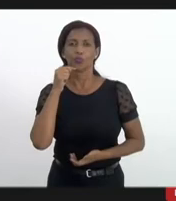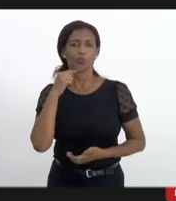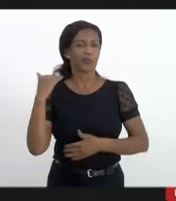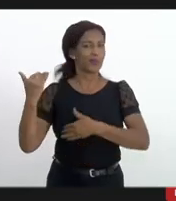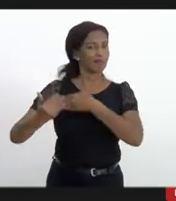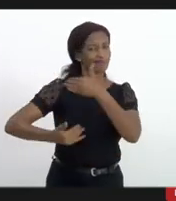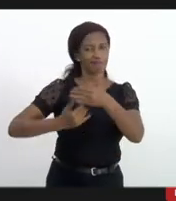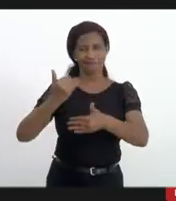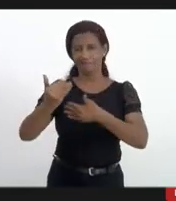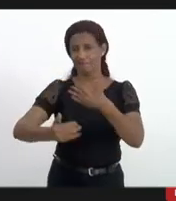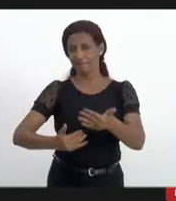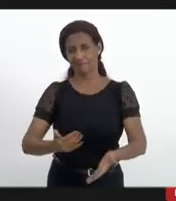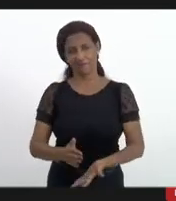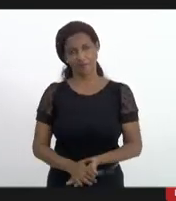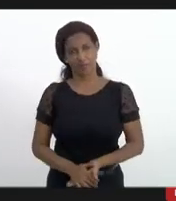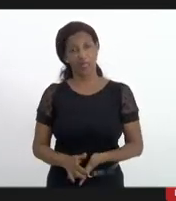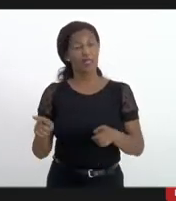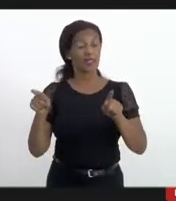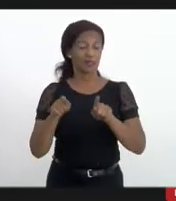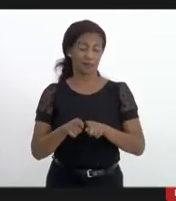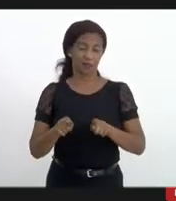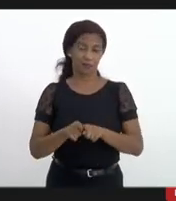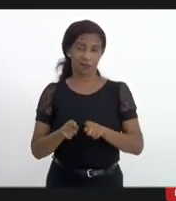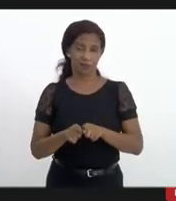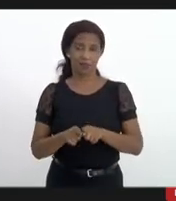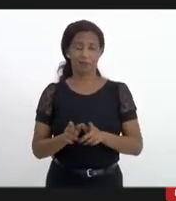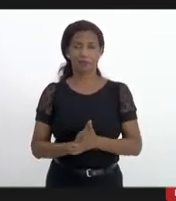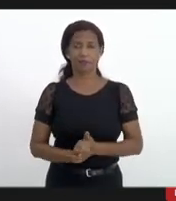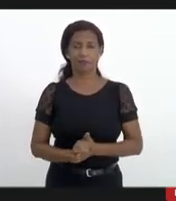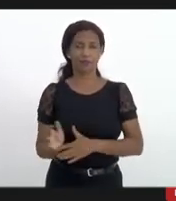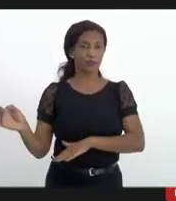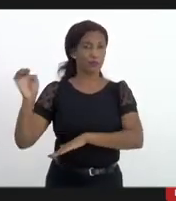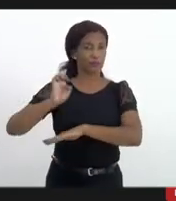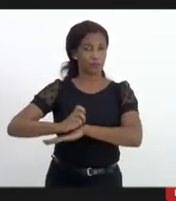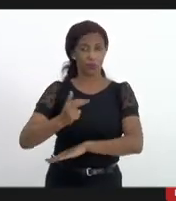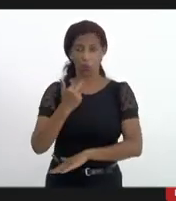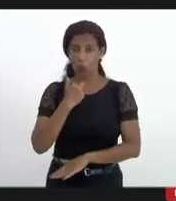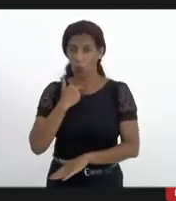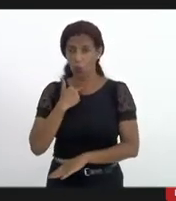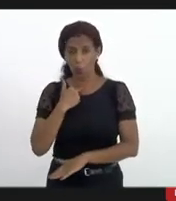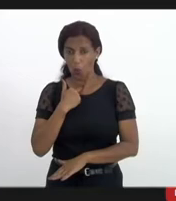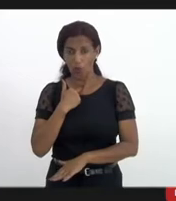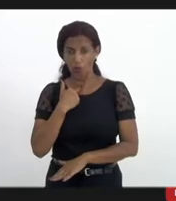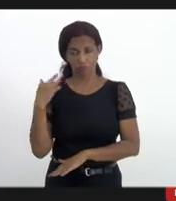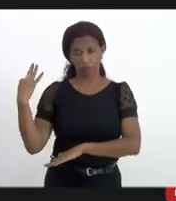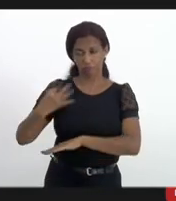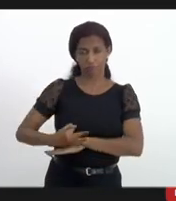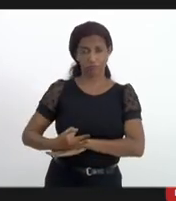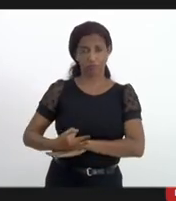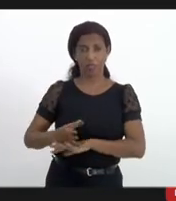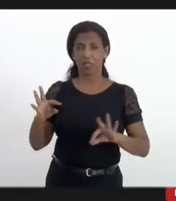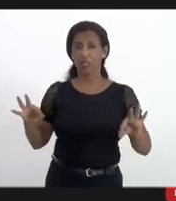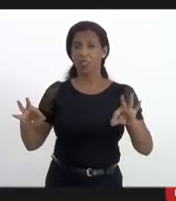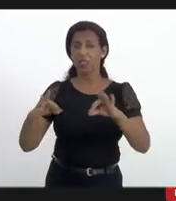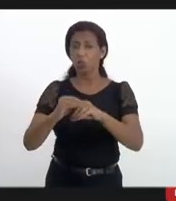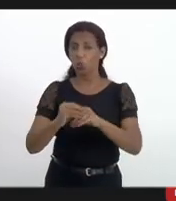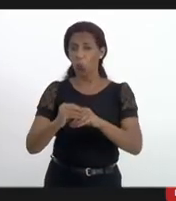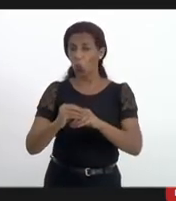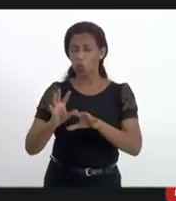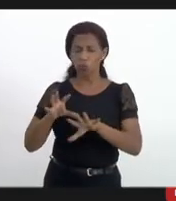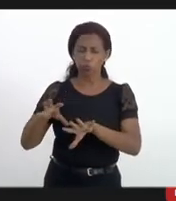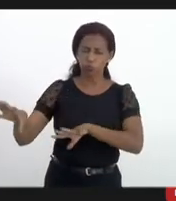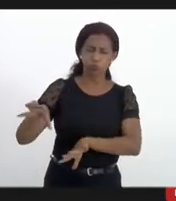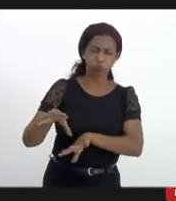avançar e por outro lado o Estado não pode deixar de se fazer presente em todas as suas esferas